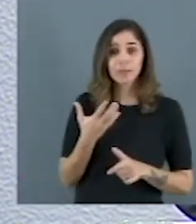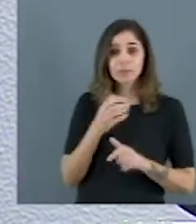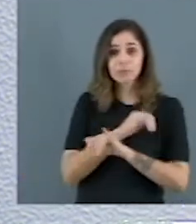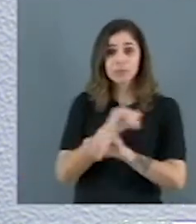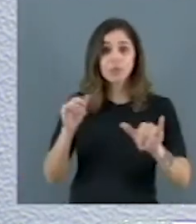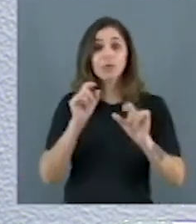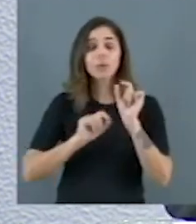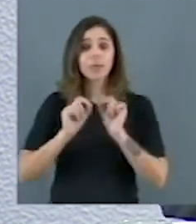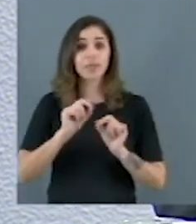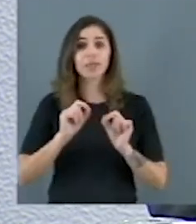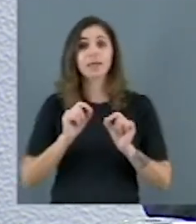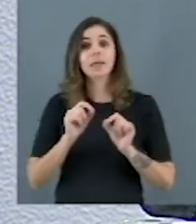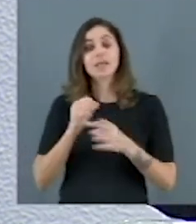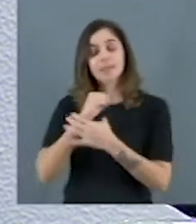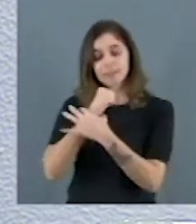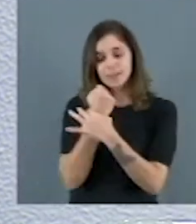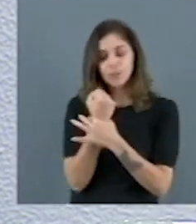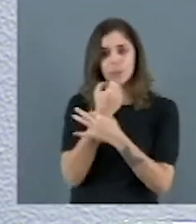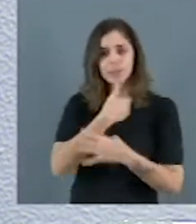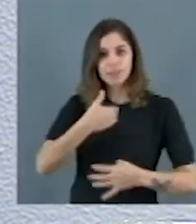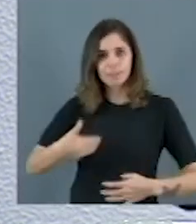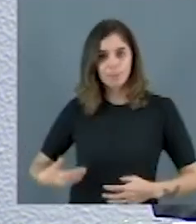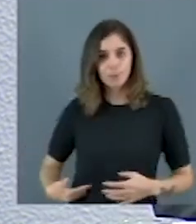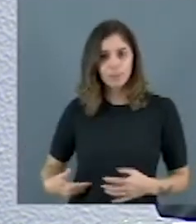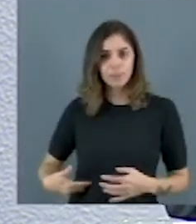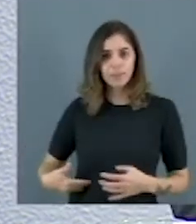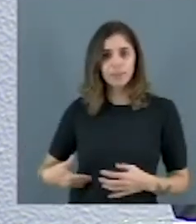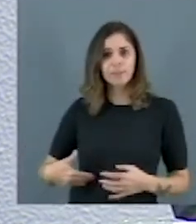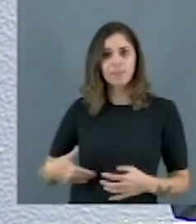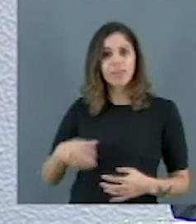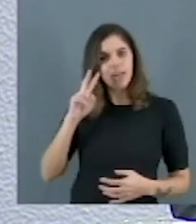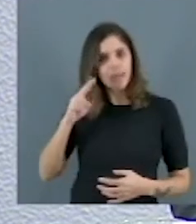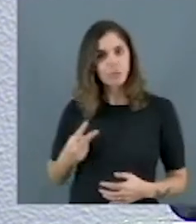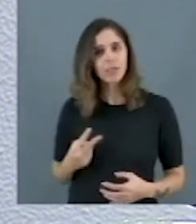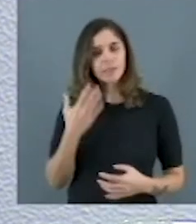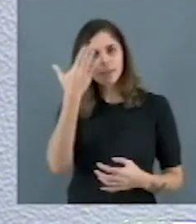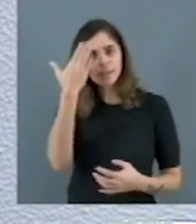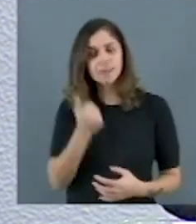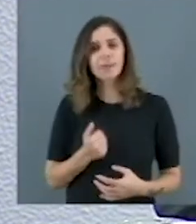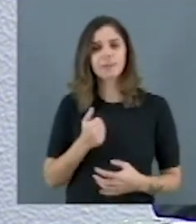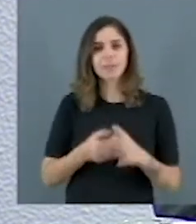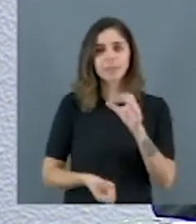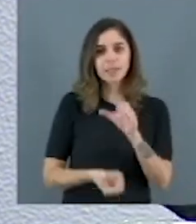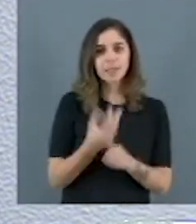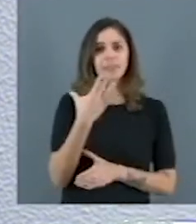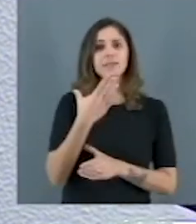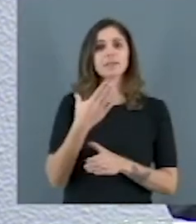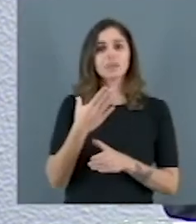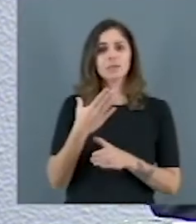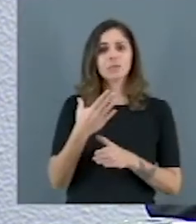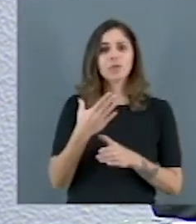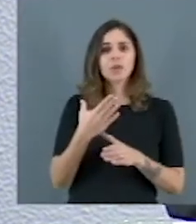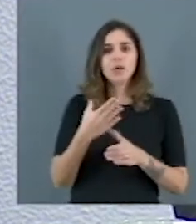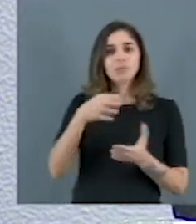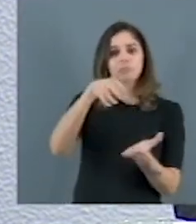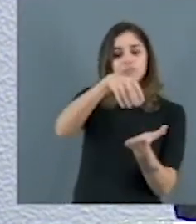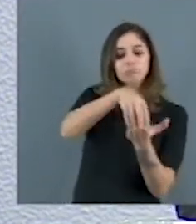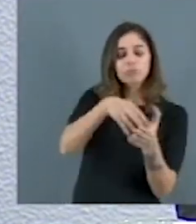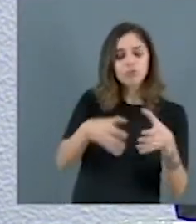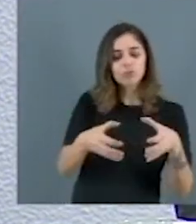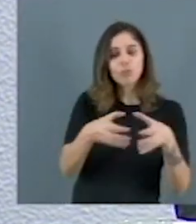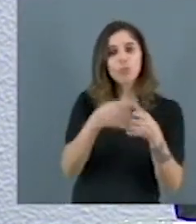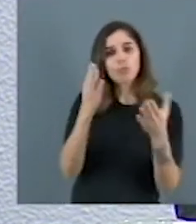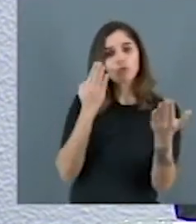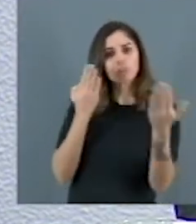pública reconhece que a criação de um quadro de psicólogos é necessária para o enfrentamento ao